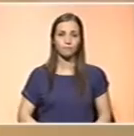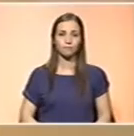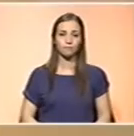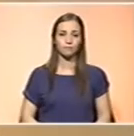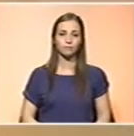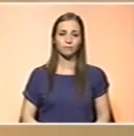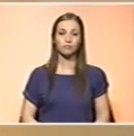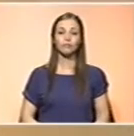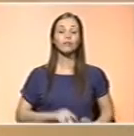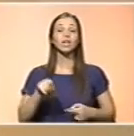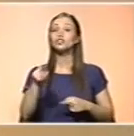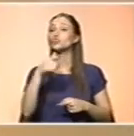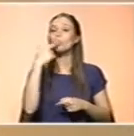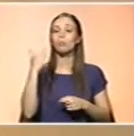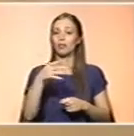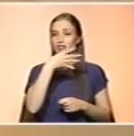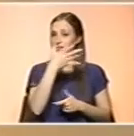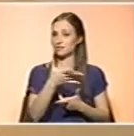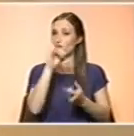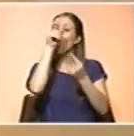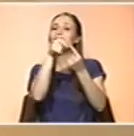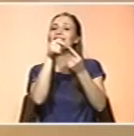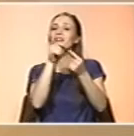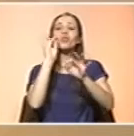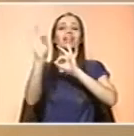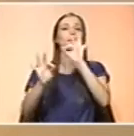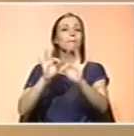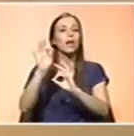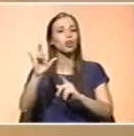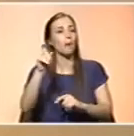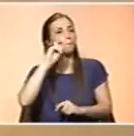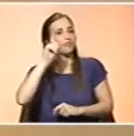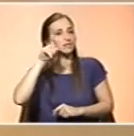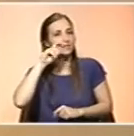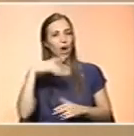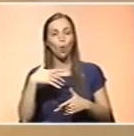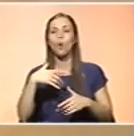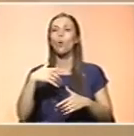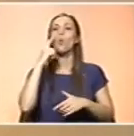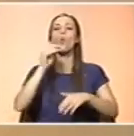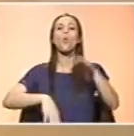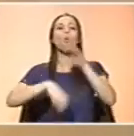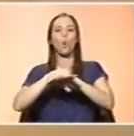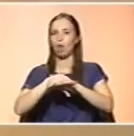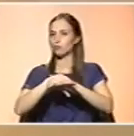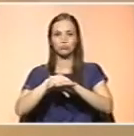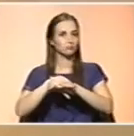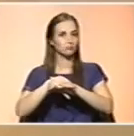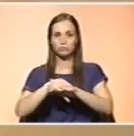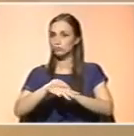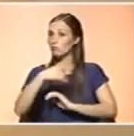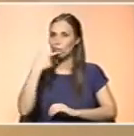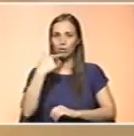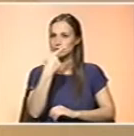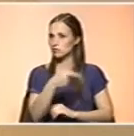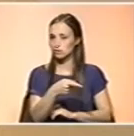Eles não podem nunca dizer que se destinam ao tratamento, à prevenção ou à cura de determinada patologia. O que podem sim